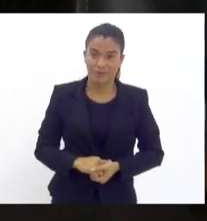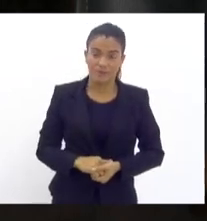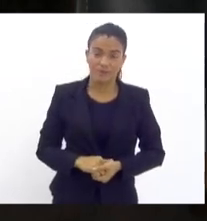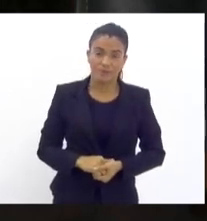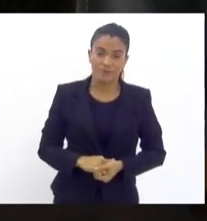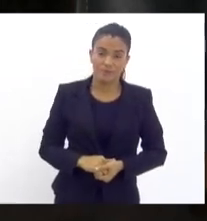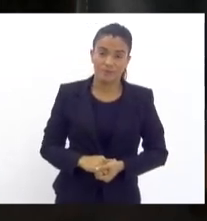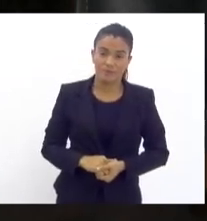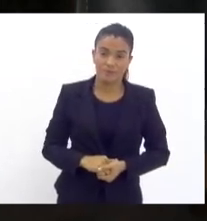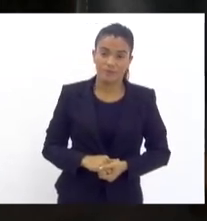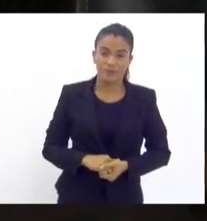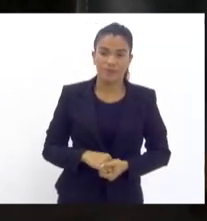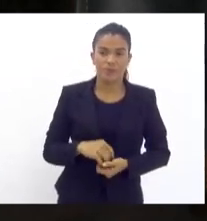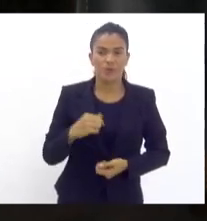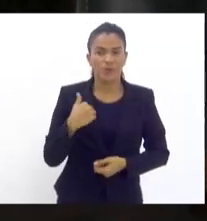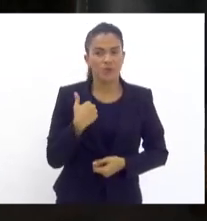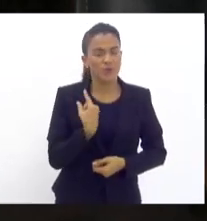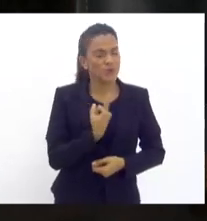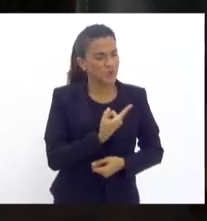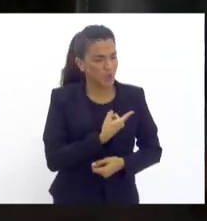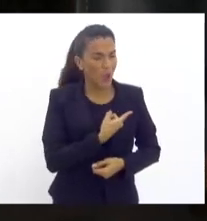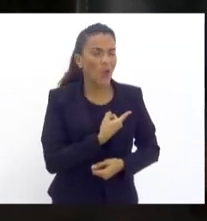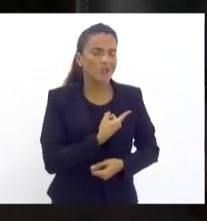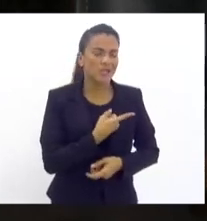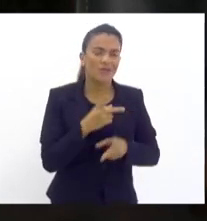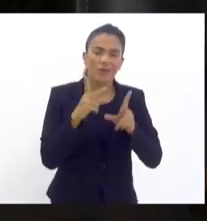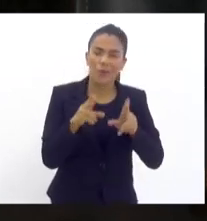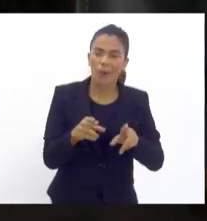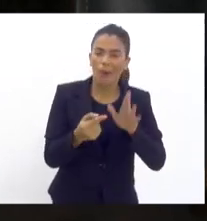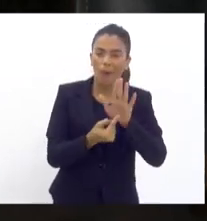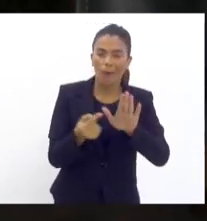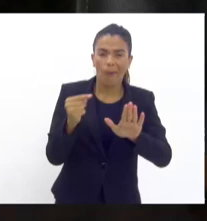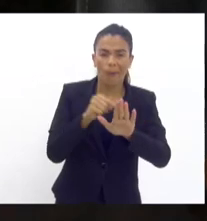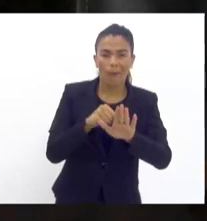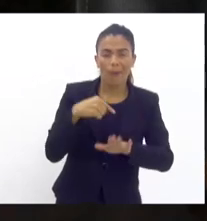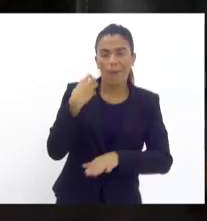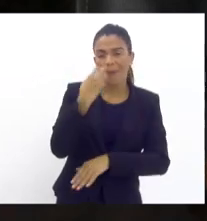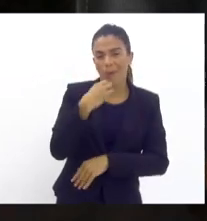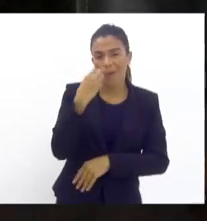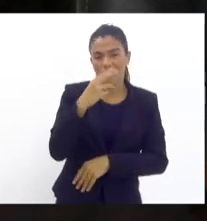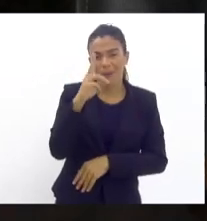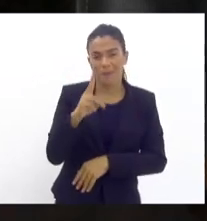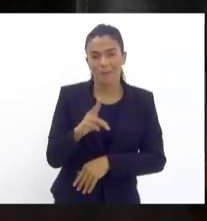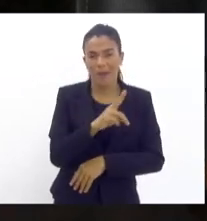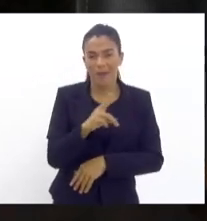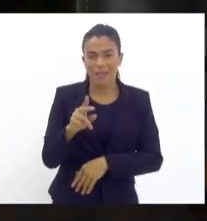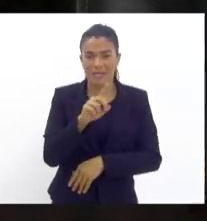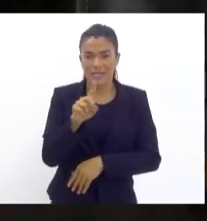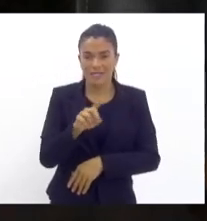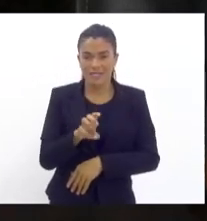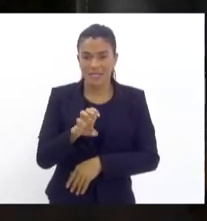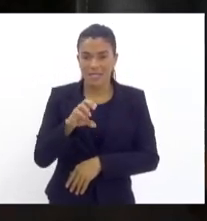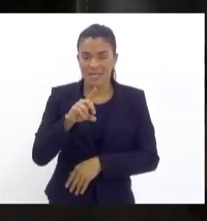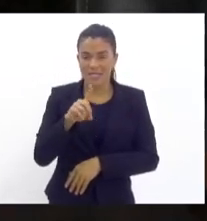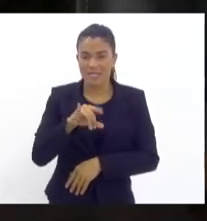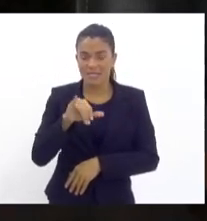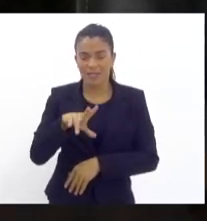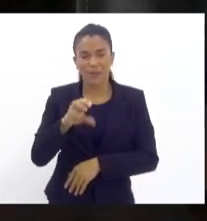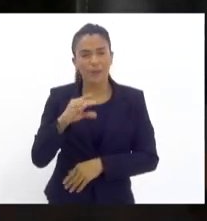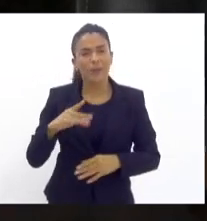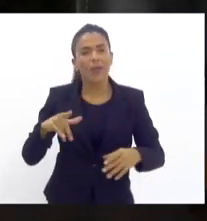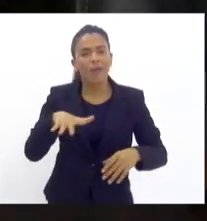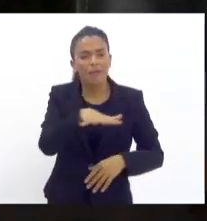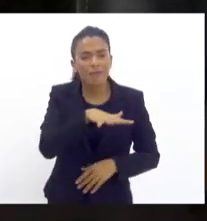Estamos realmente, como cantava o Padre Zezinho, praticamente na terra do contrário,